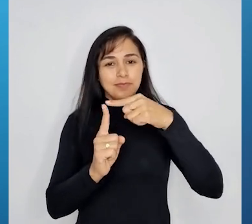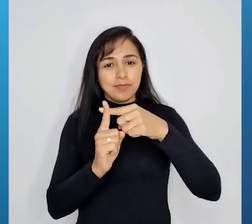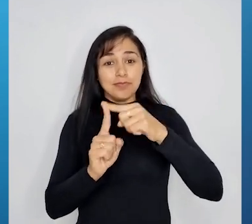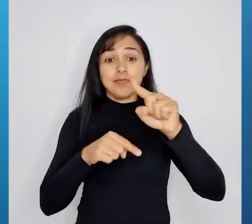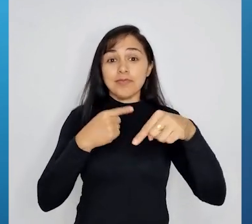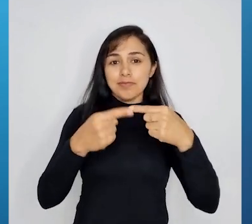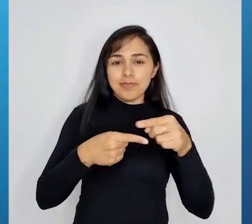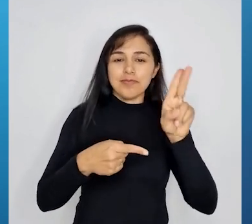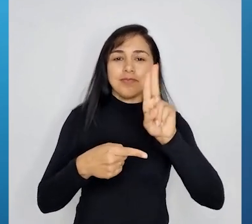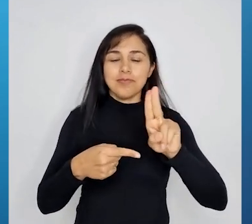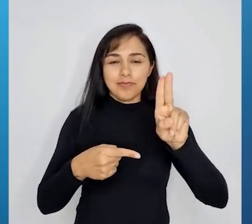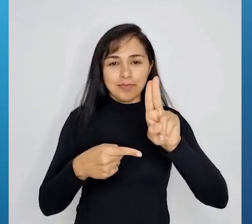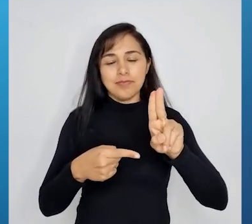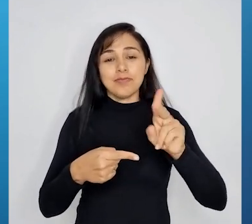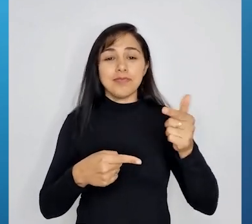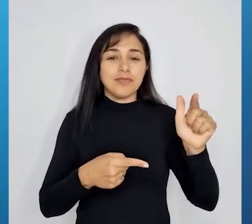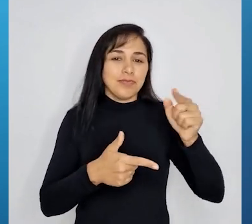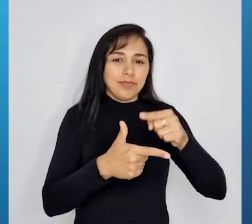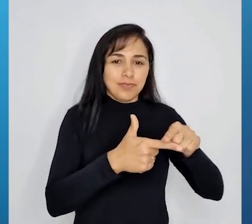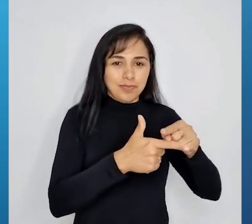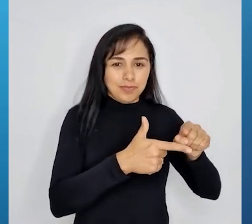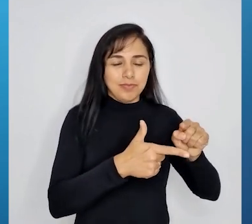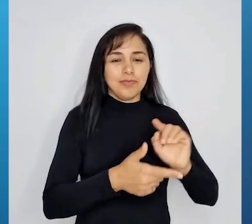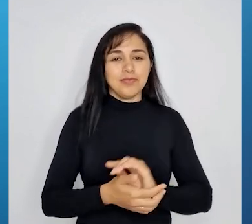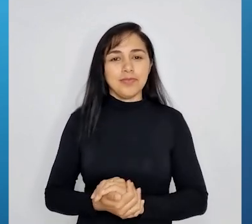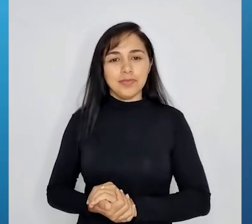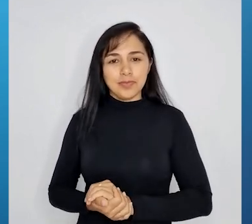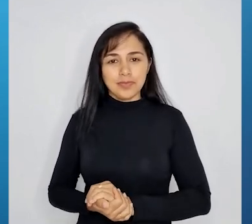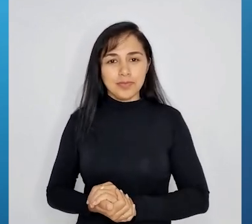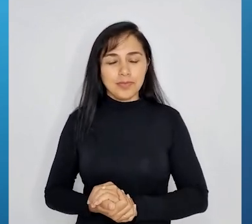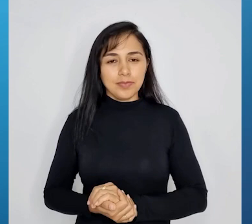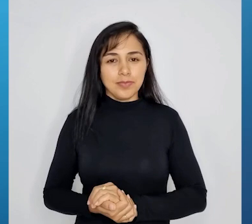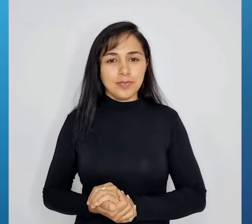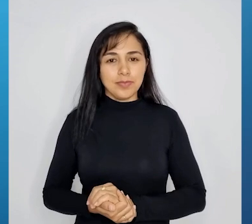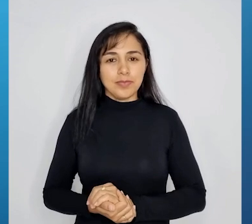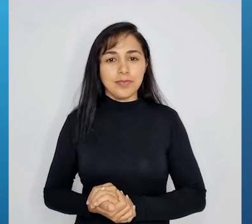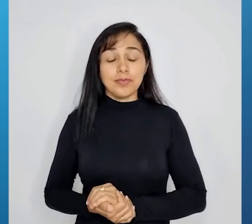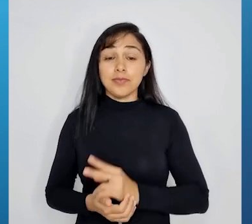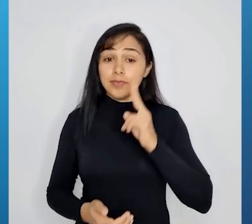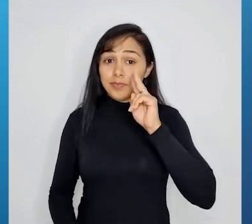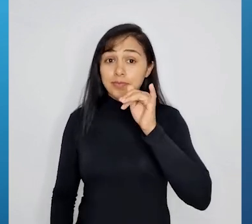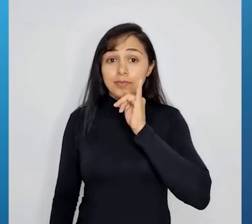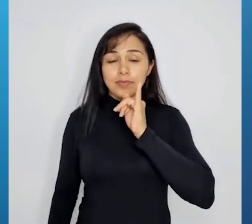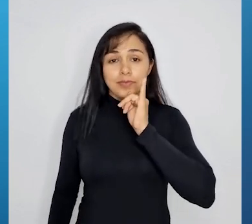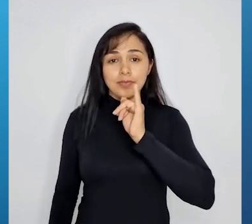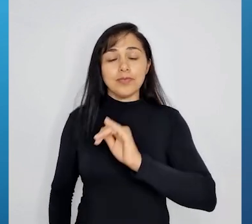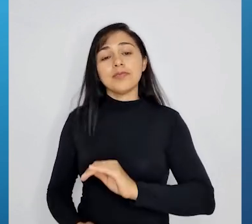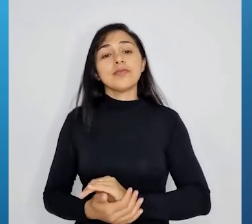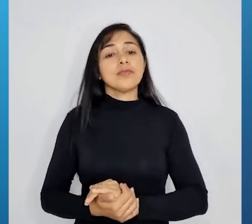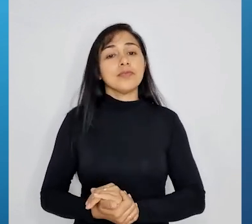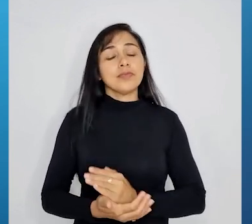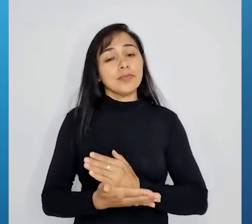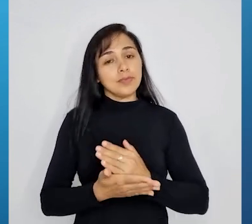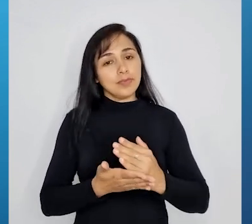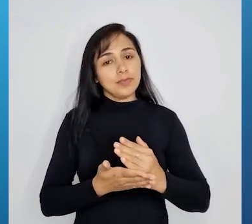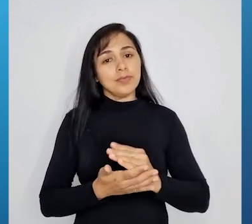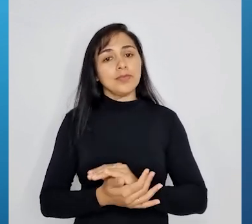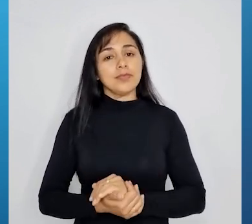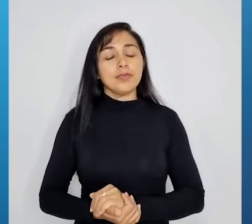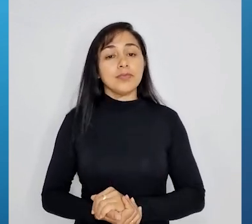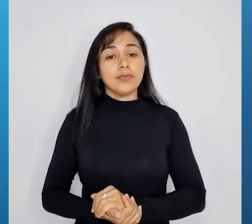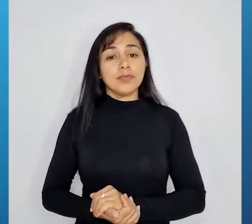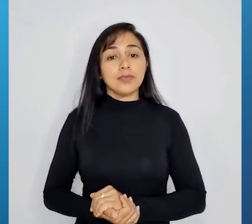possa aplicar ele em N's problemas. Então vamos lá. Olha só esse exemplo aqui para a gente começar.